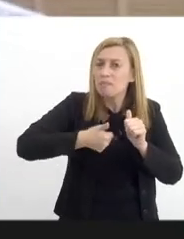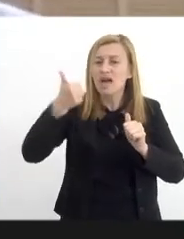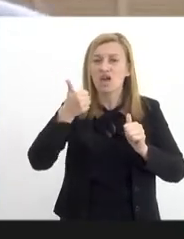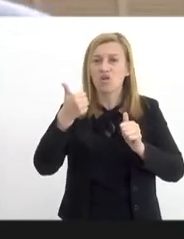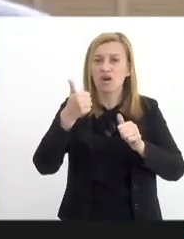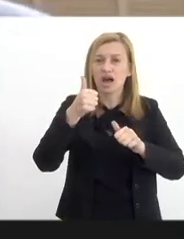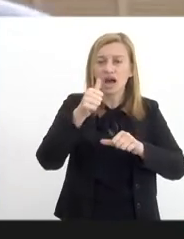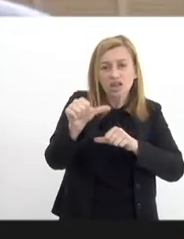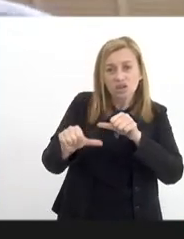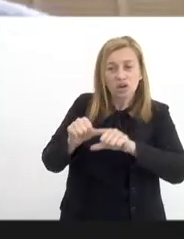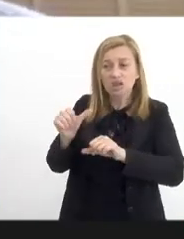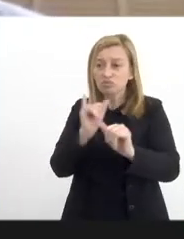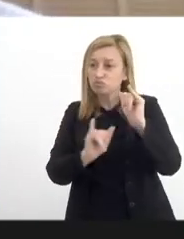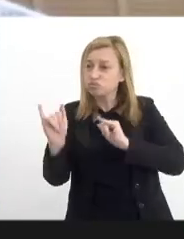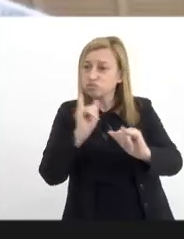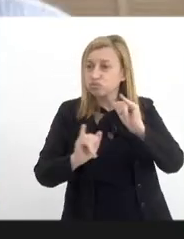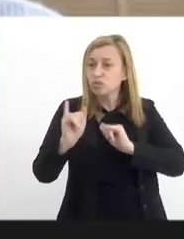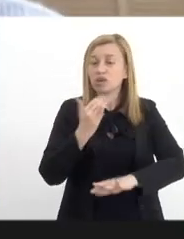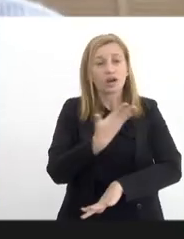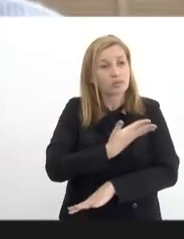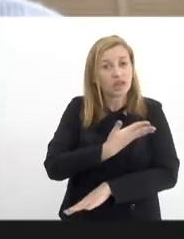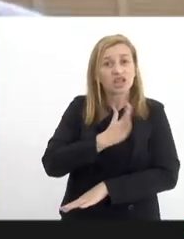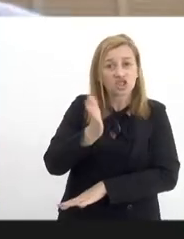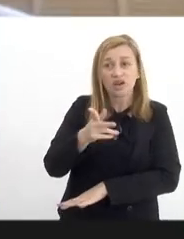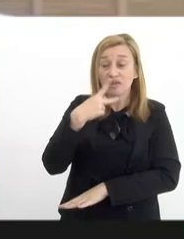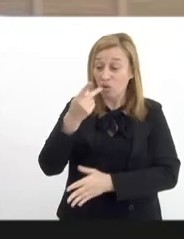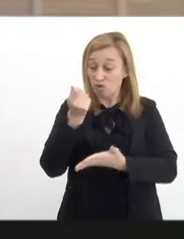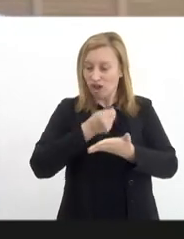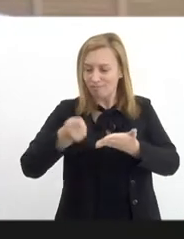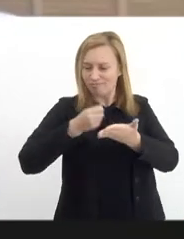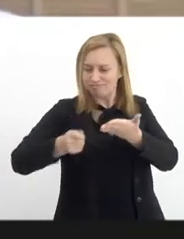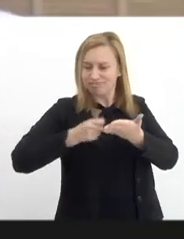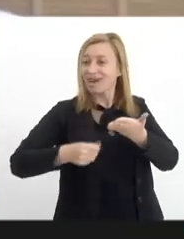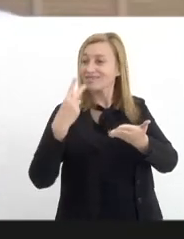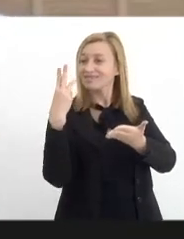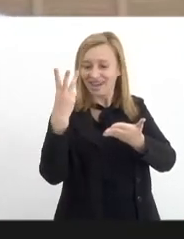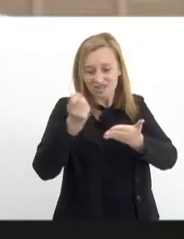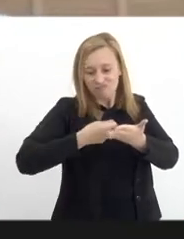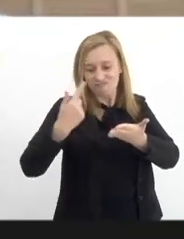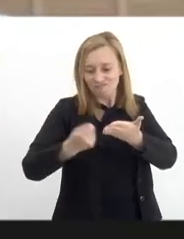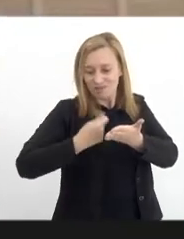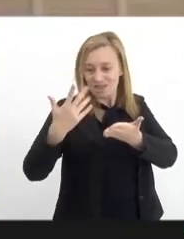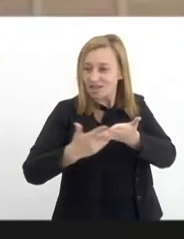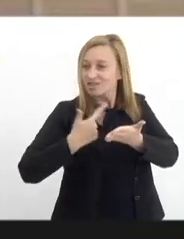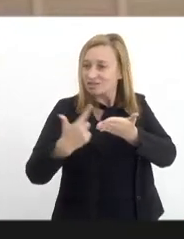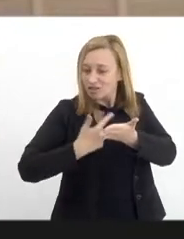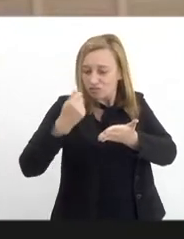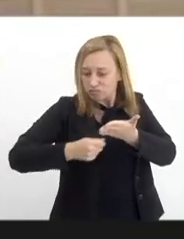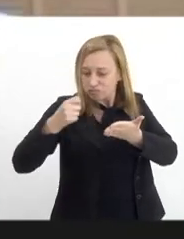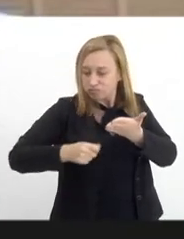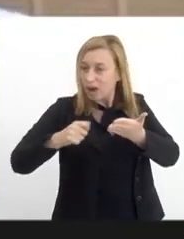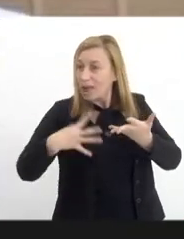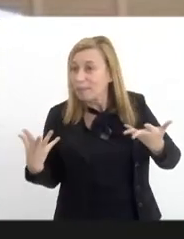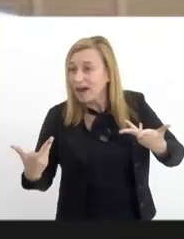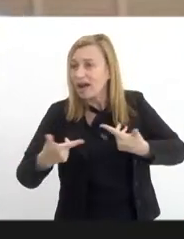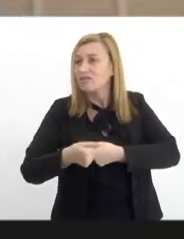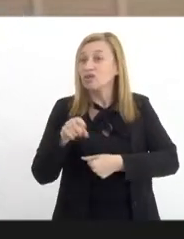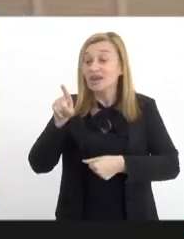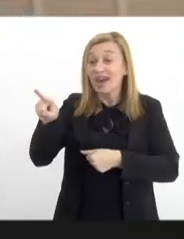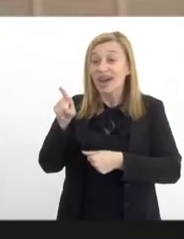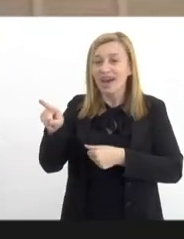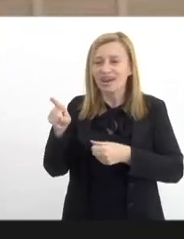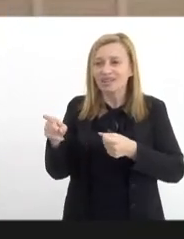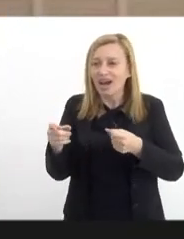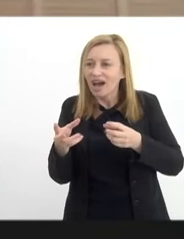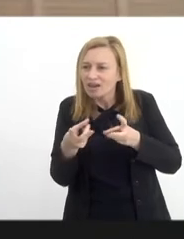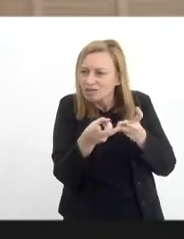ideias, assim como nossa colega, ela falou, já escrevi três páginas, isso é maravilhoso, porque ela está fazendo captura de